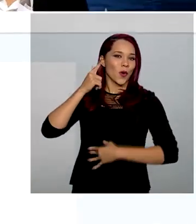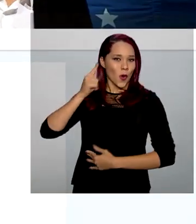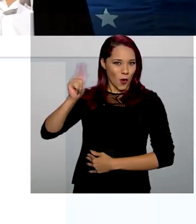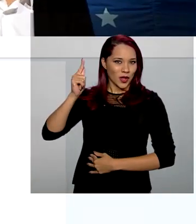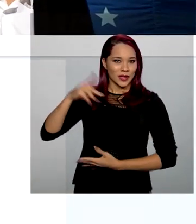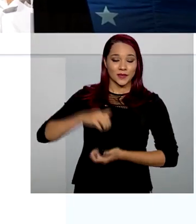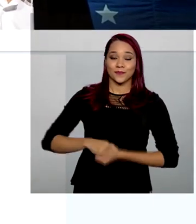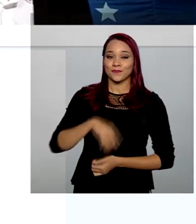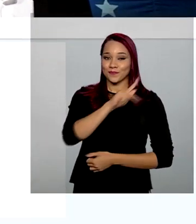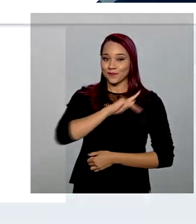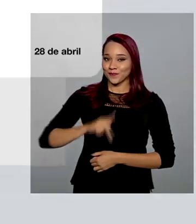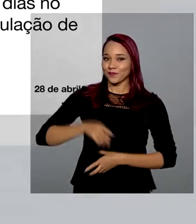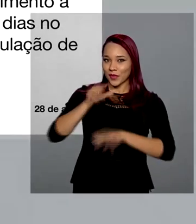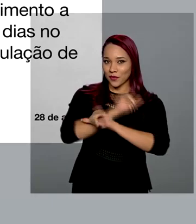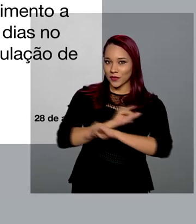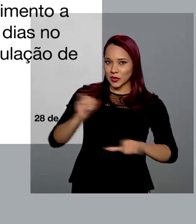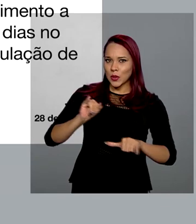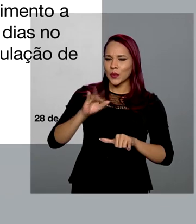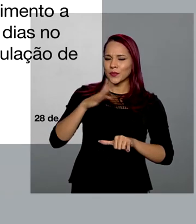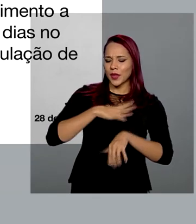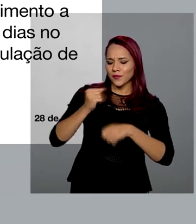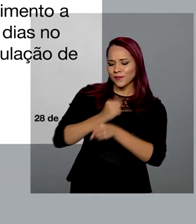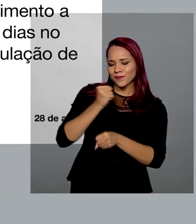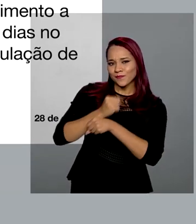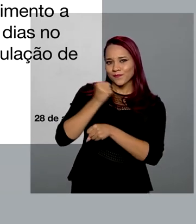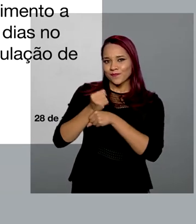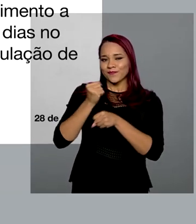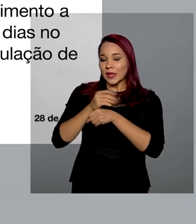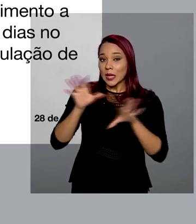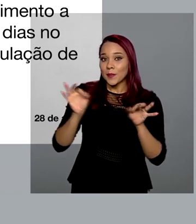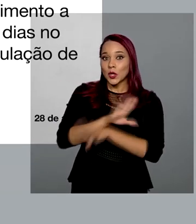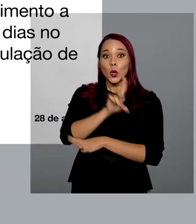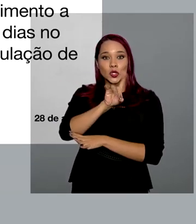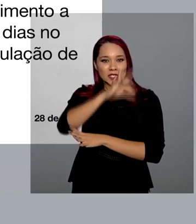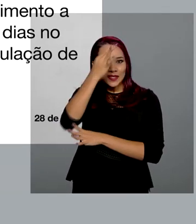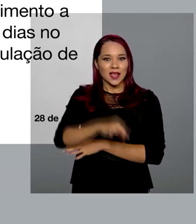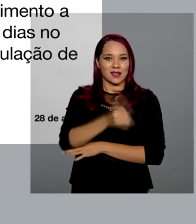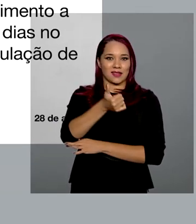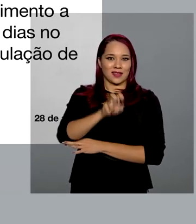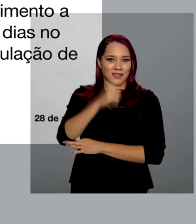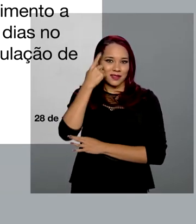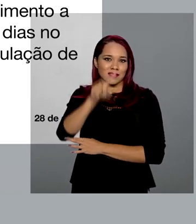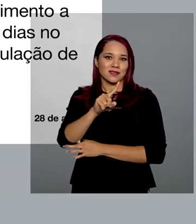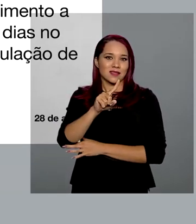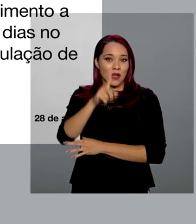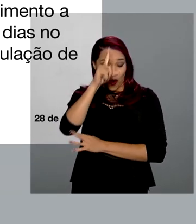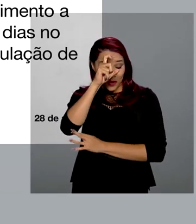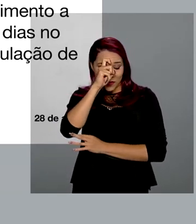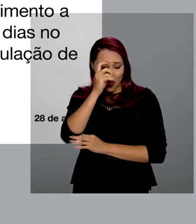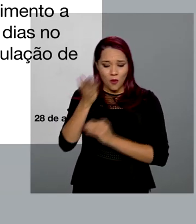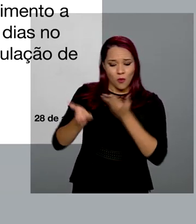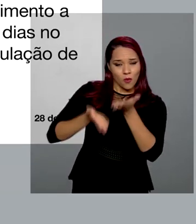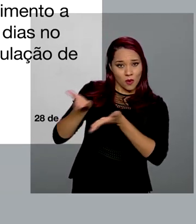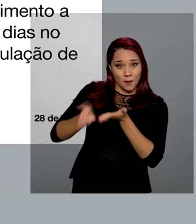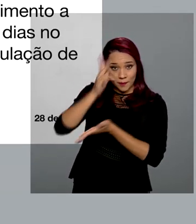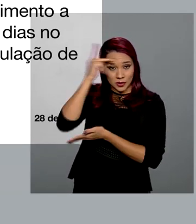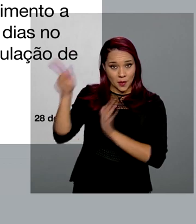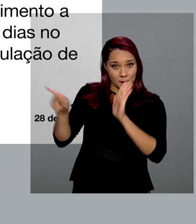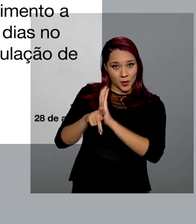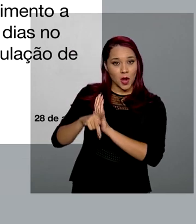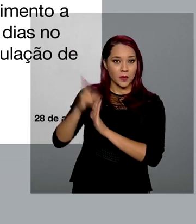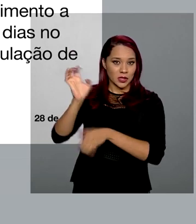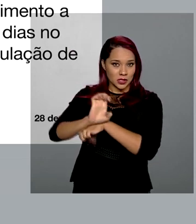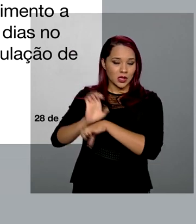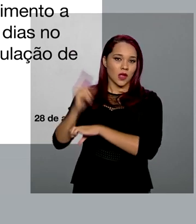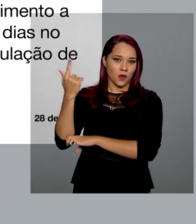presidente informou que as obras foram entregues dentro do prazo, em 15 dias, e que o hospital vai atender pacientes de Goiás e